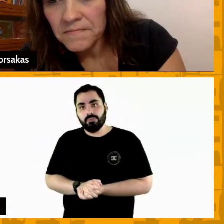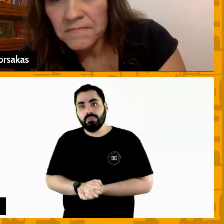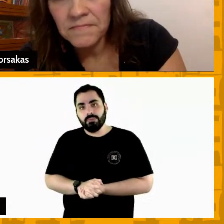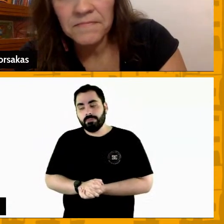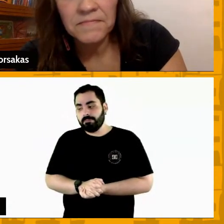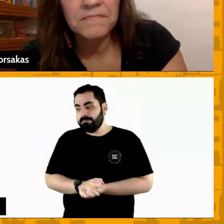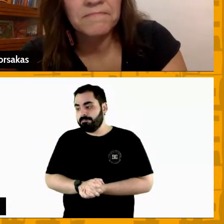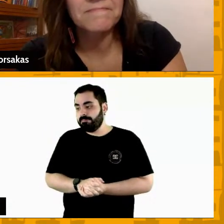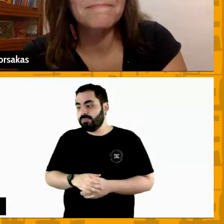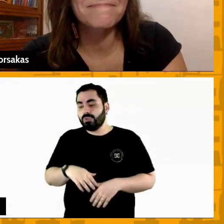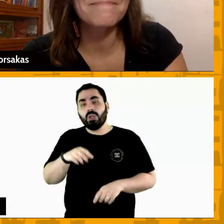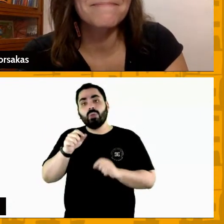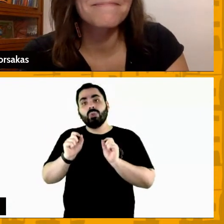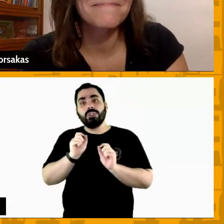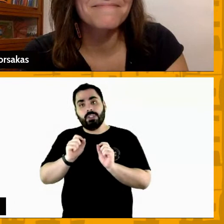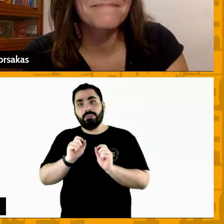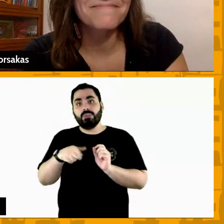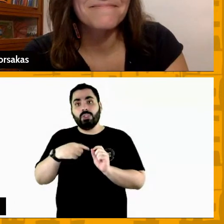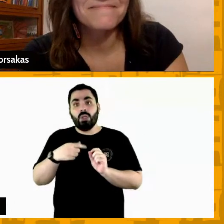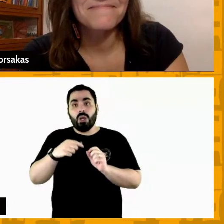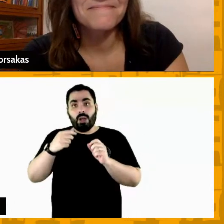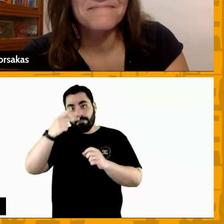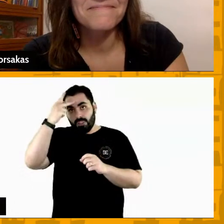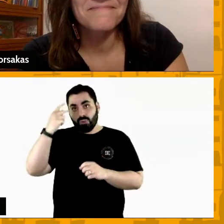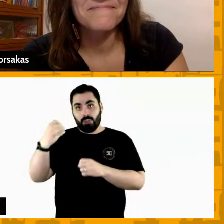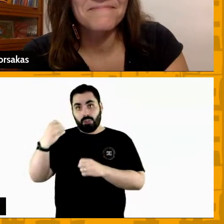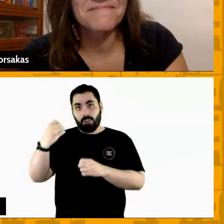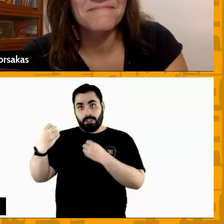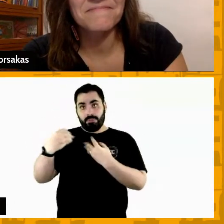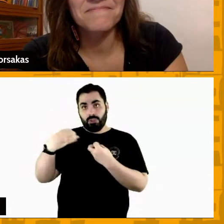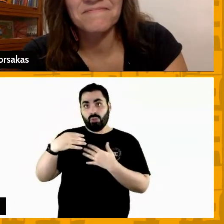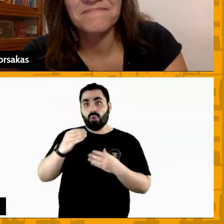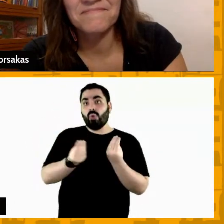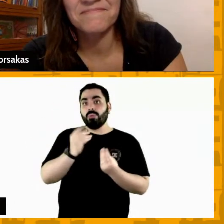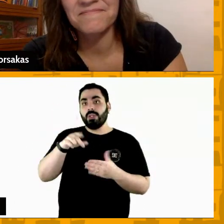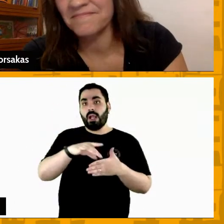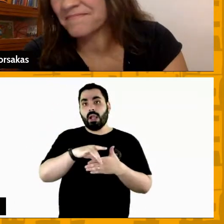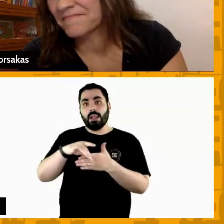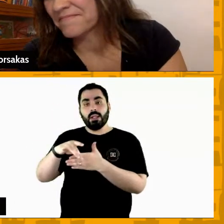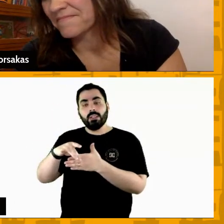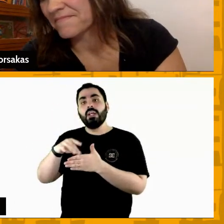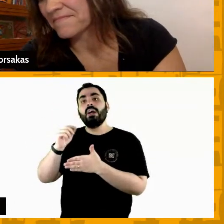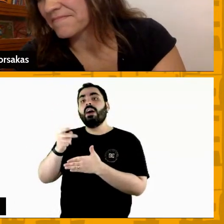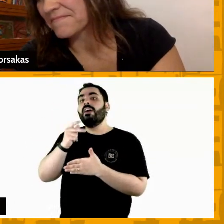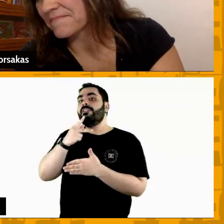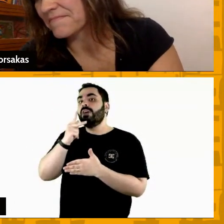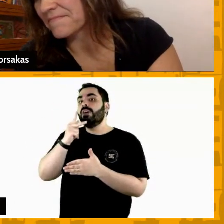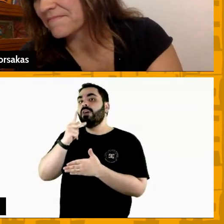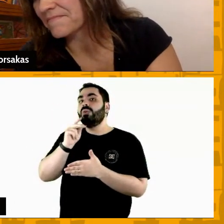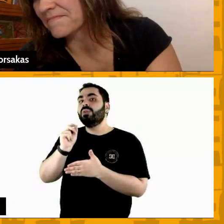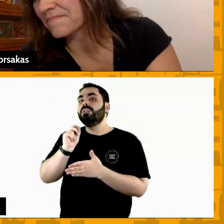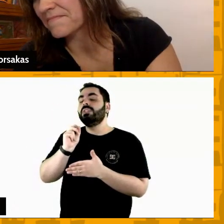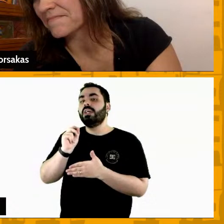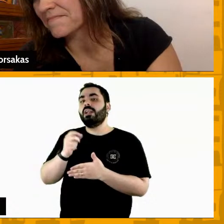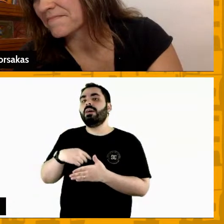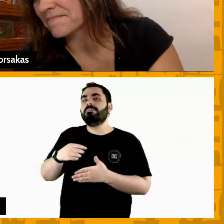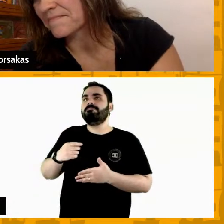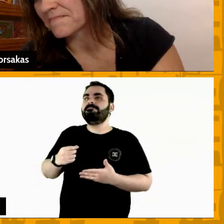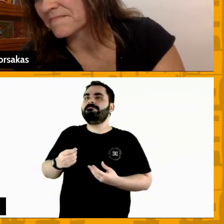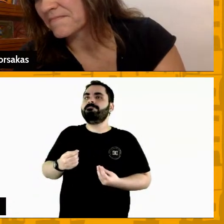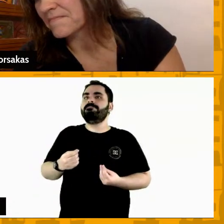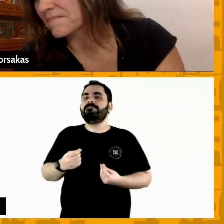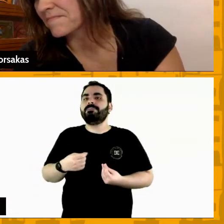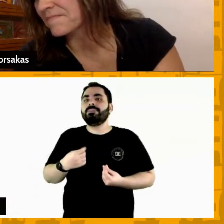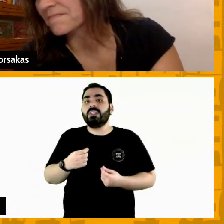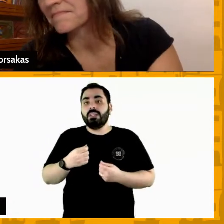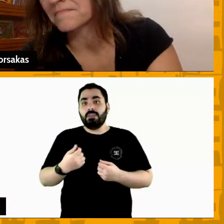a pessoa que me passou o mentoring ela me deu todo o respaldo daquilo que eu tinha que me